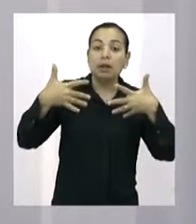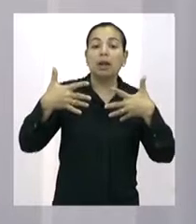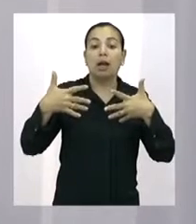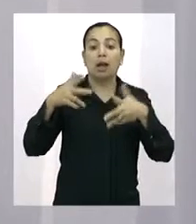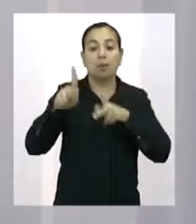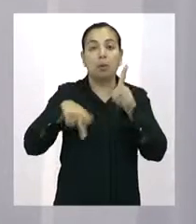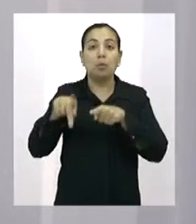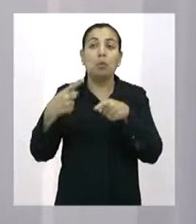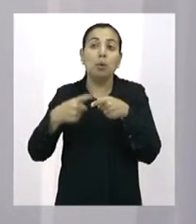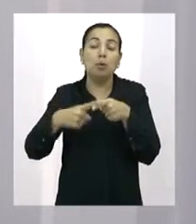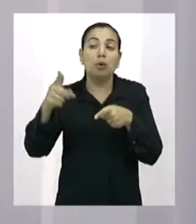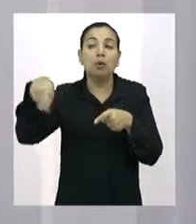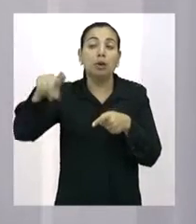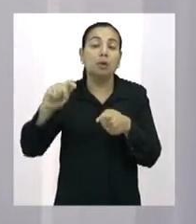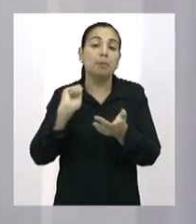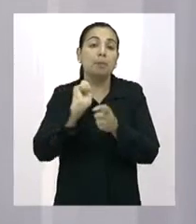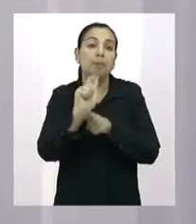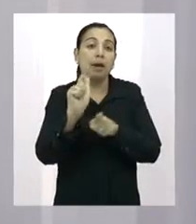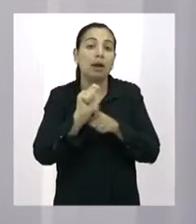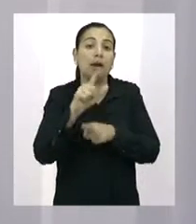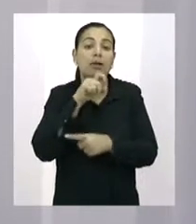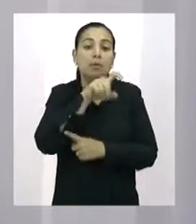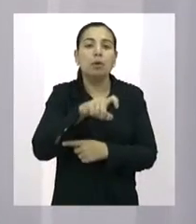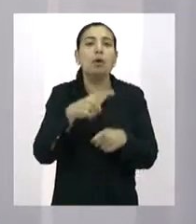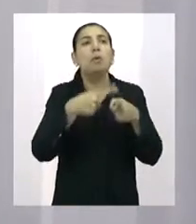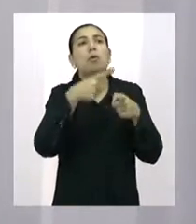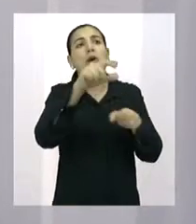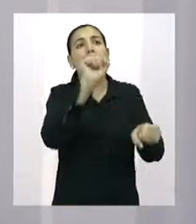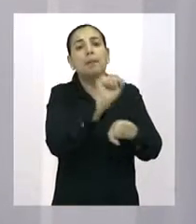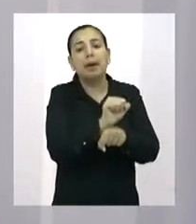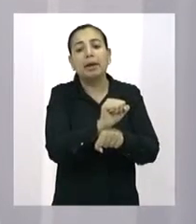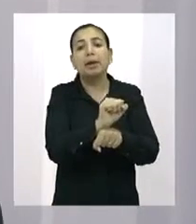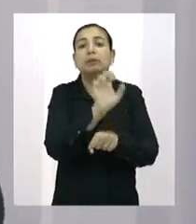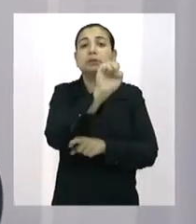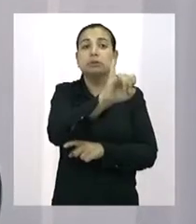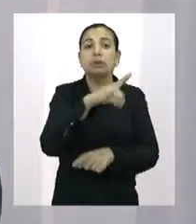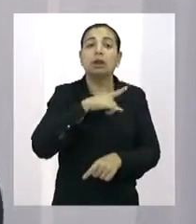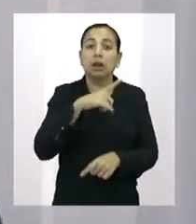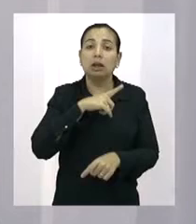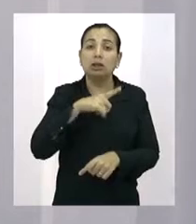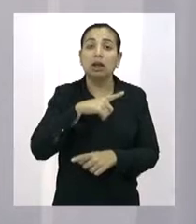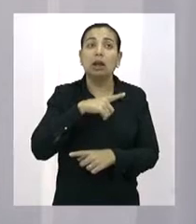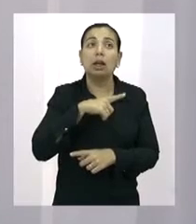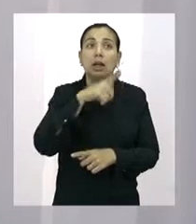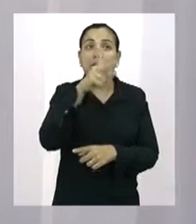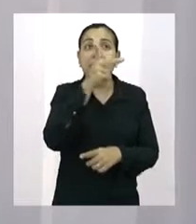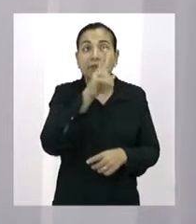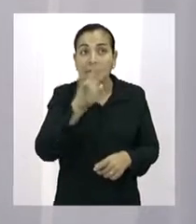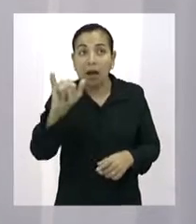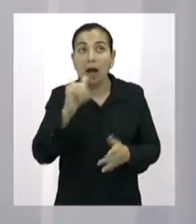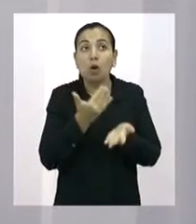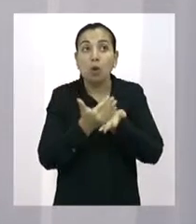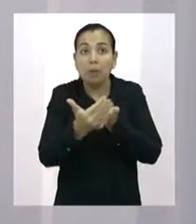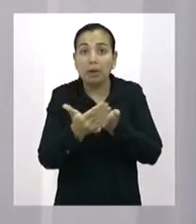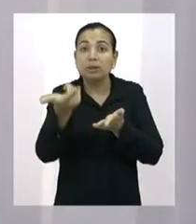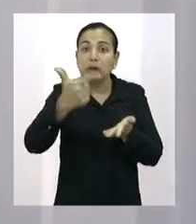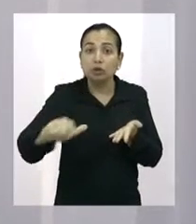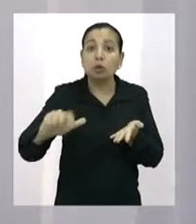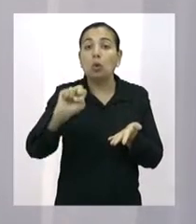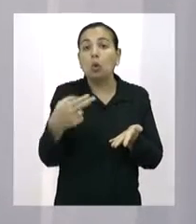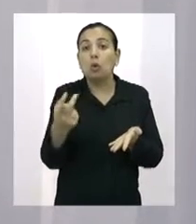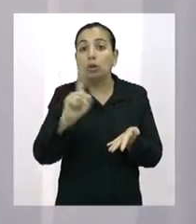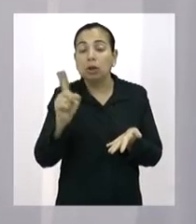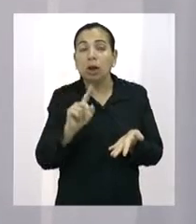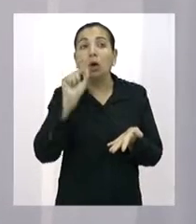que ela paga os impostos, por que aquela obra está parada, se existe um prazo para ela ser reiniciada, qual é o custo que